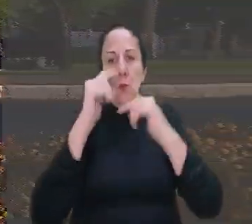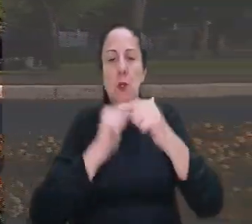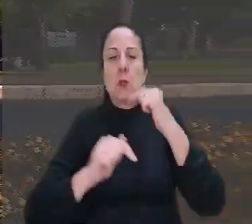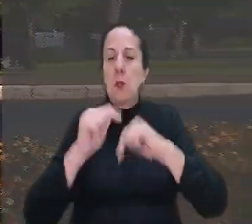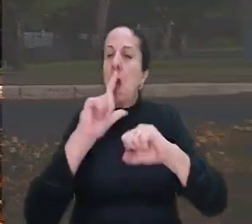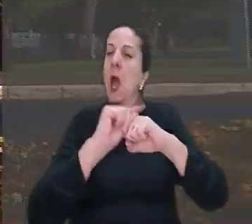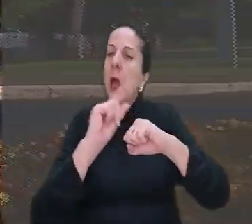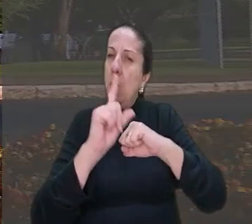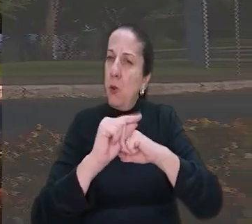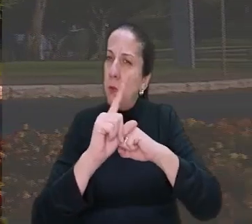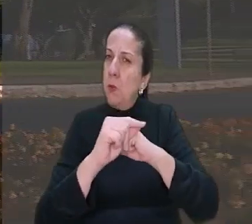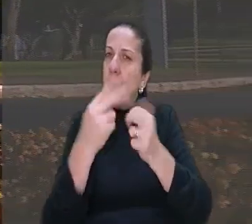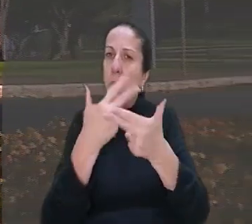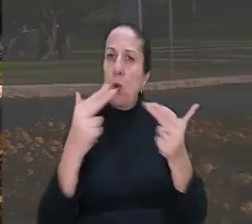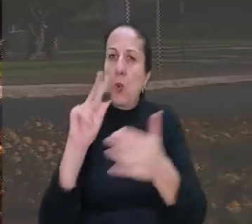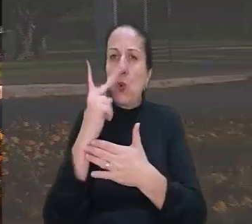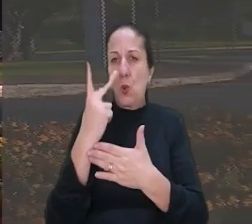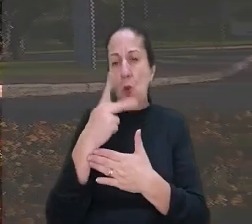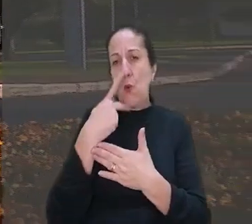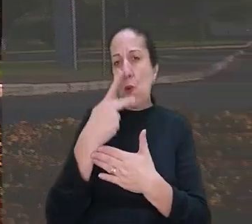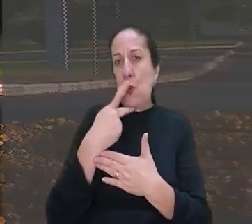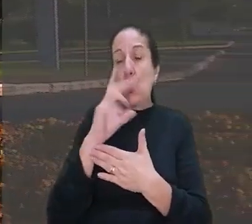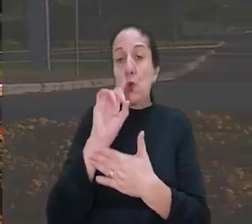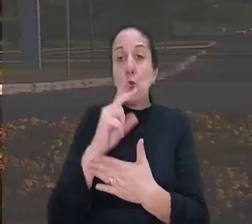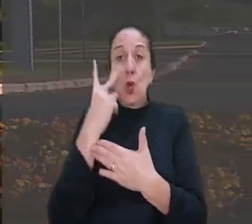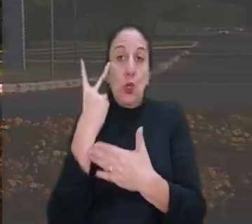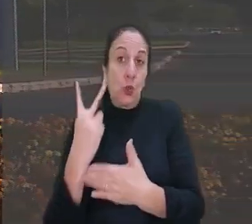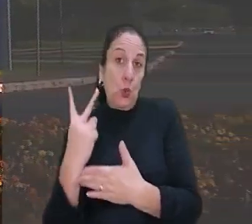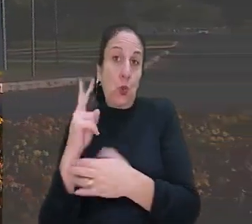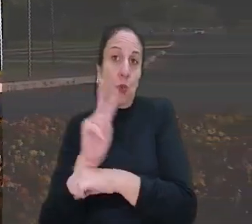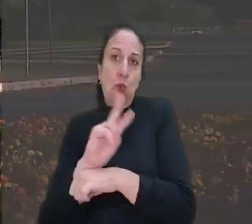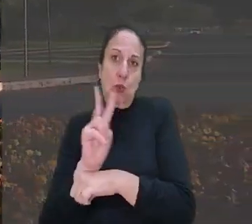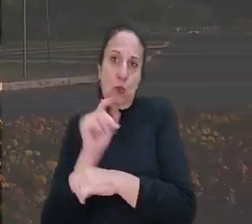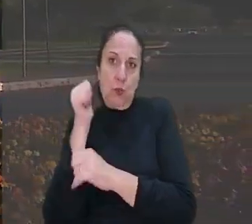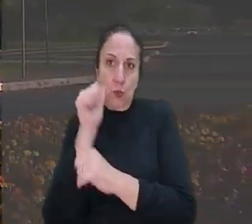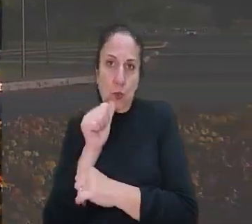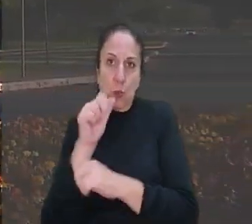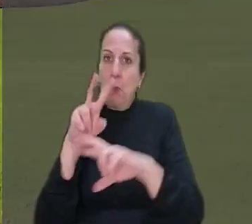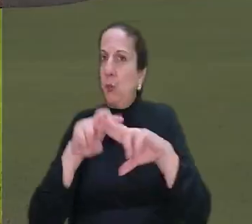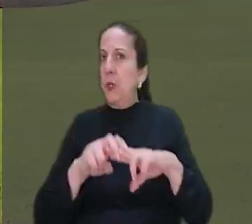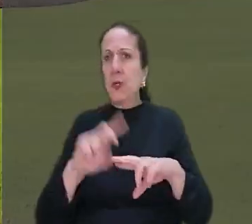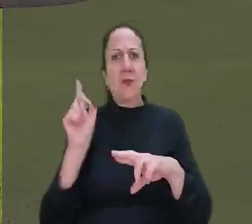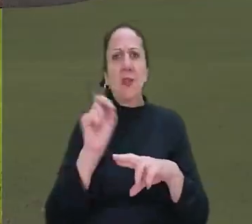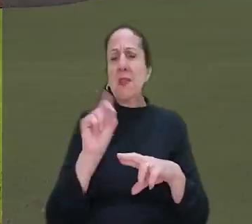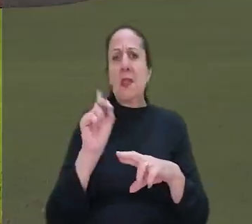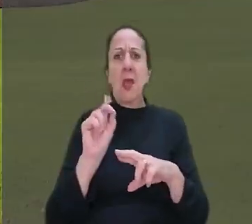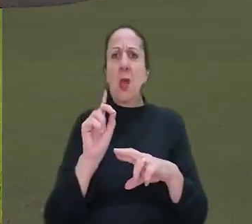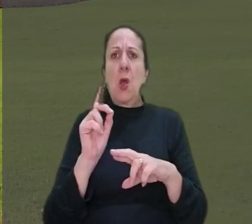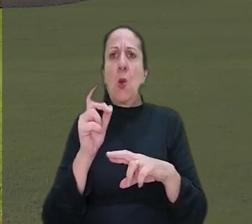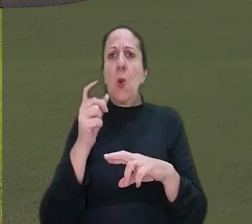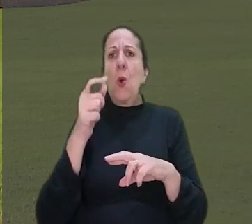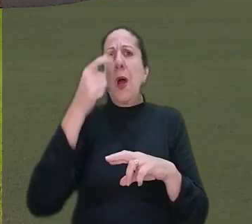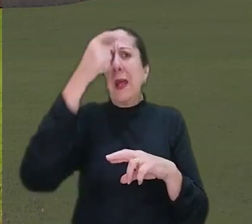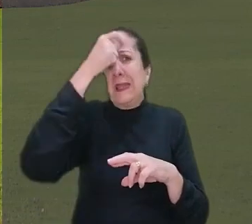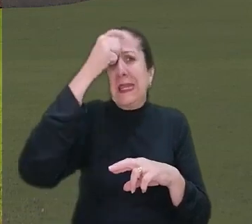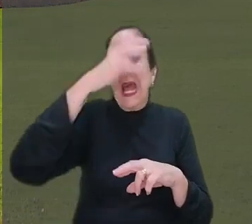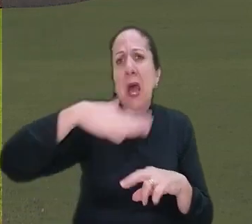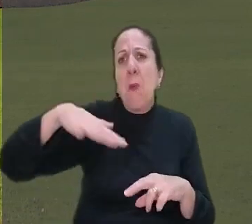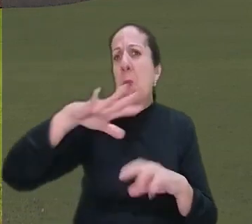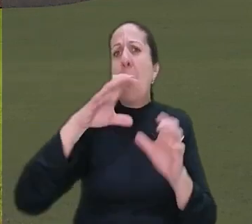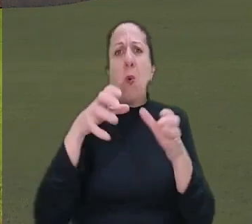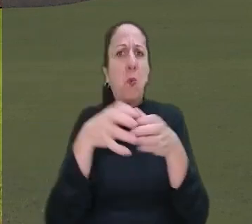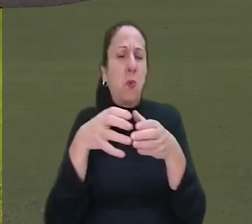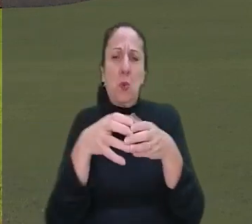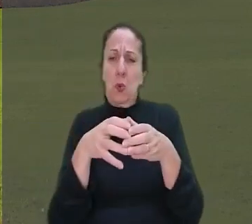Trabalho. Argumentou que a situação dizia respeito a apenas duas vigilantes. E por isso, não seria caso de danos morais